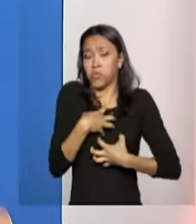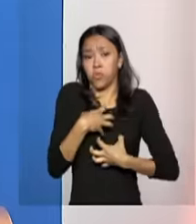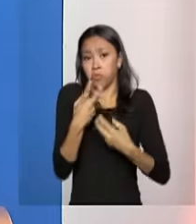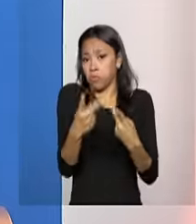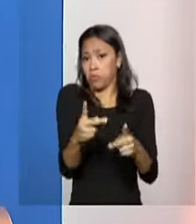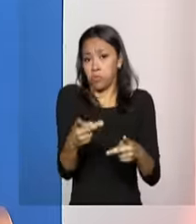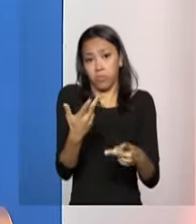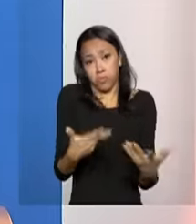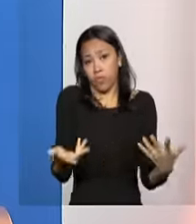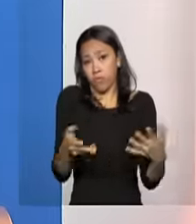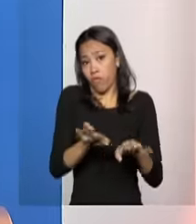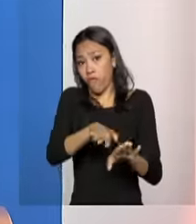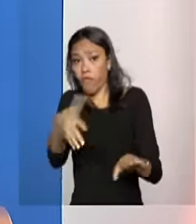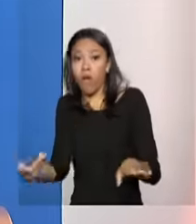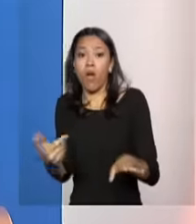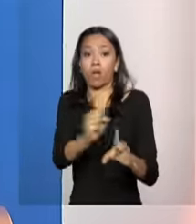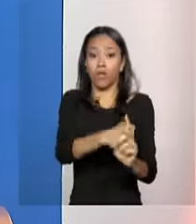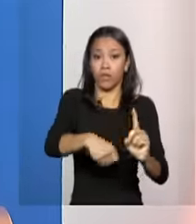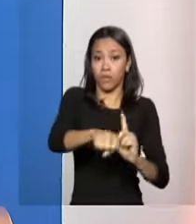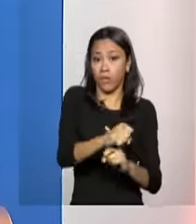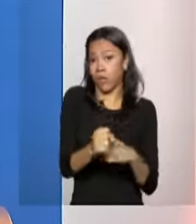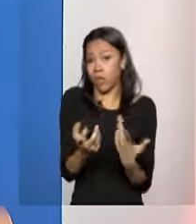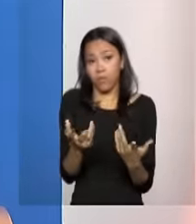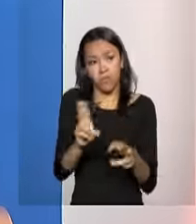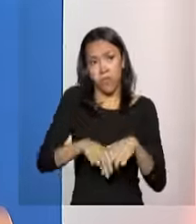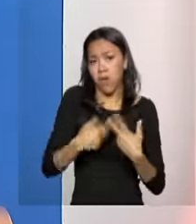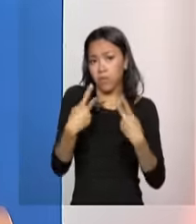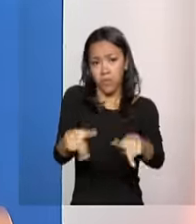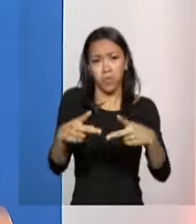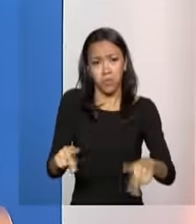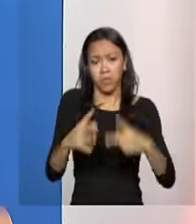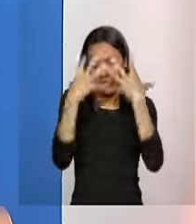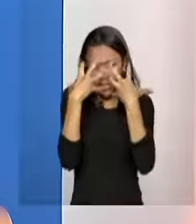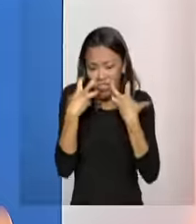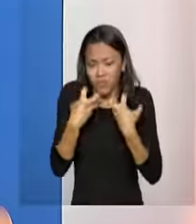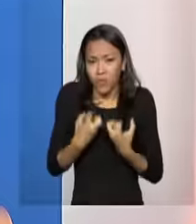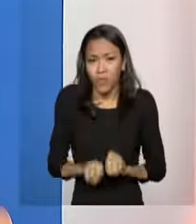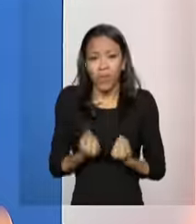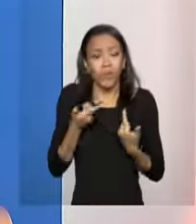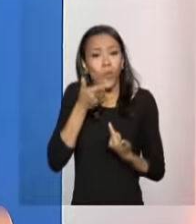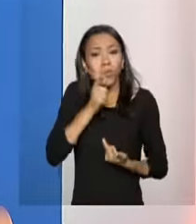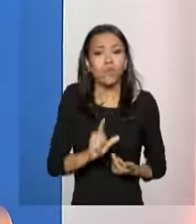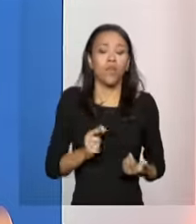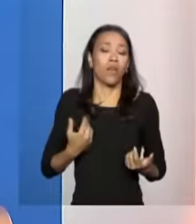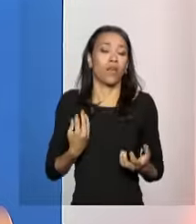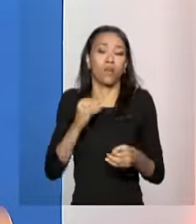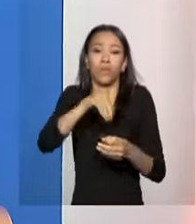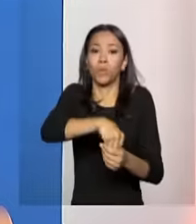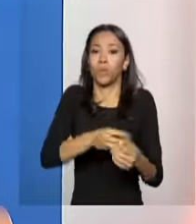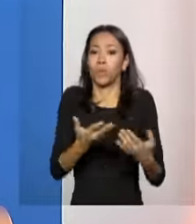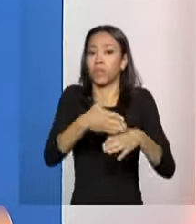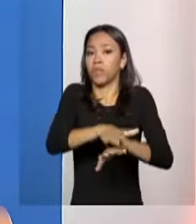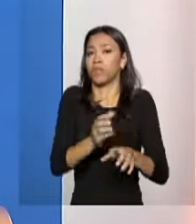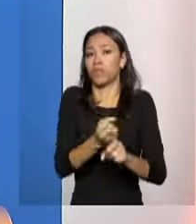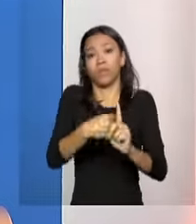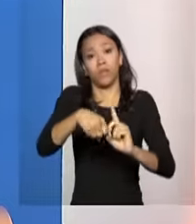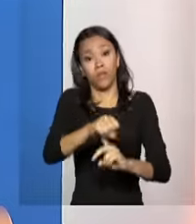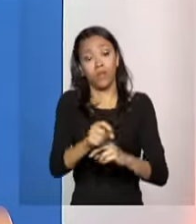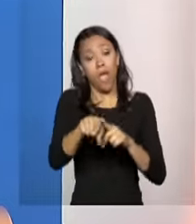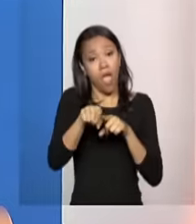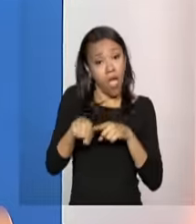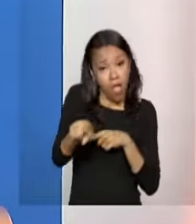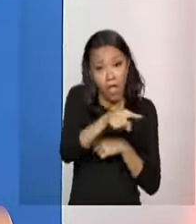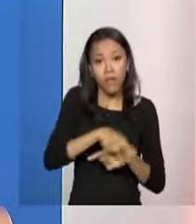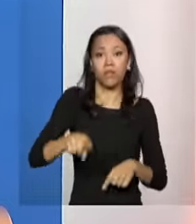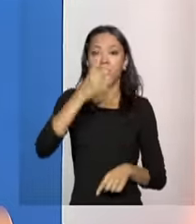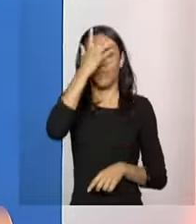pela sua dificuldade de se inserir ou de se relacionar. Então, essas pessoas têm o direito